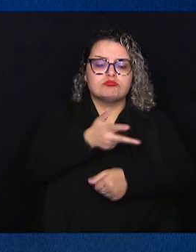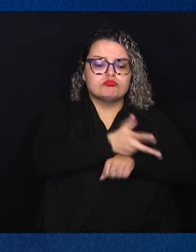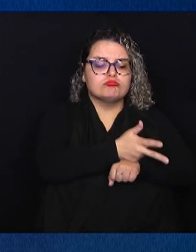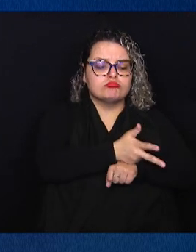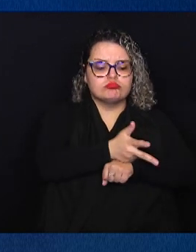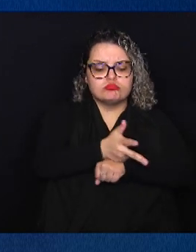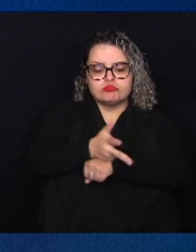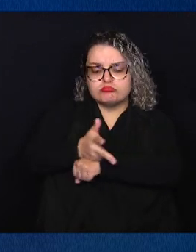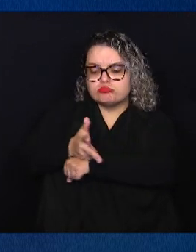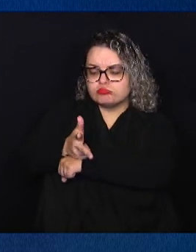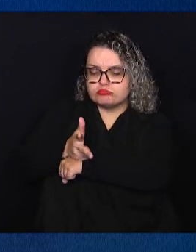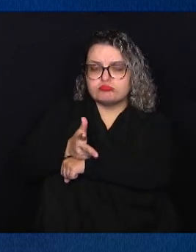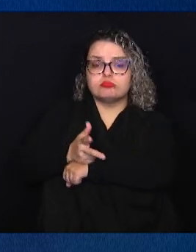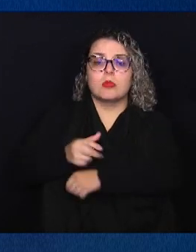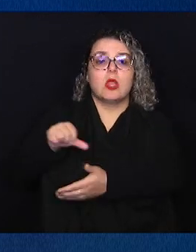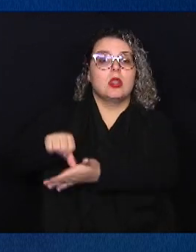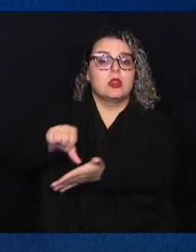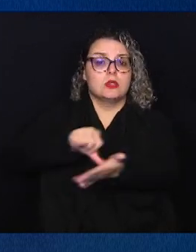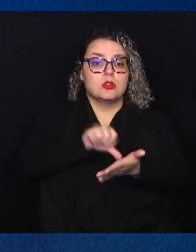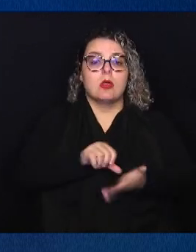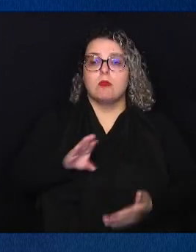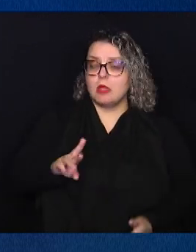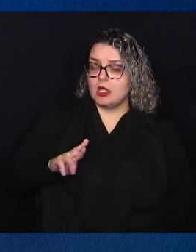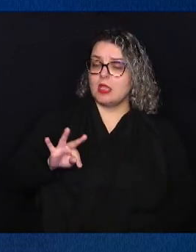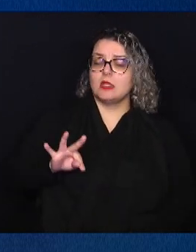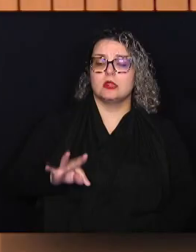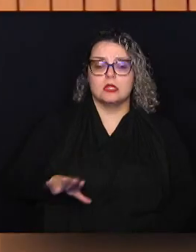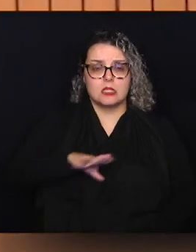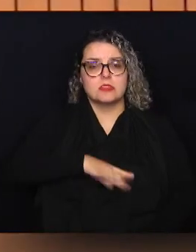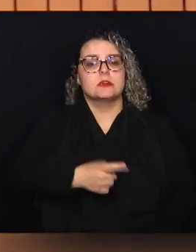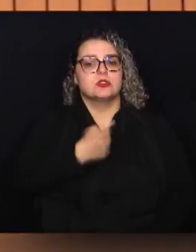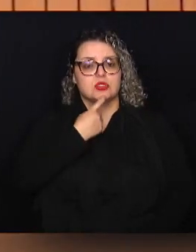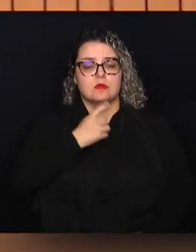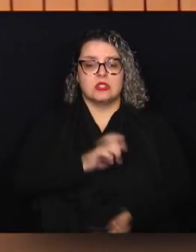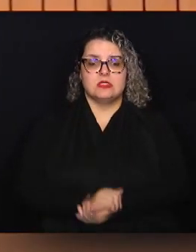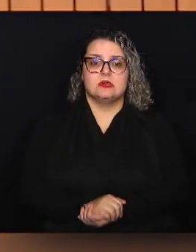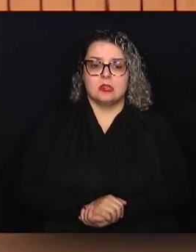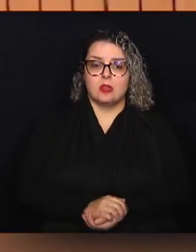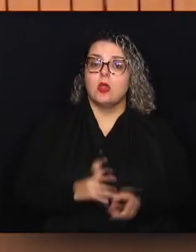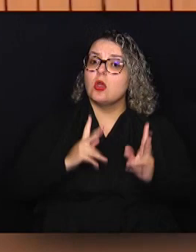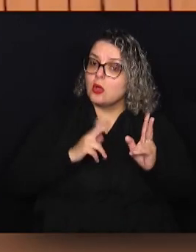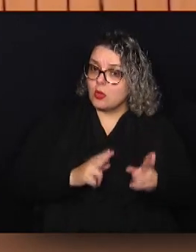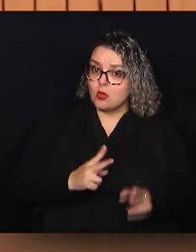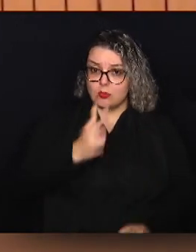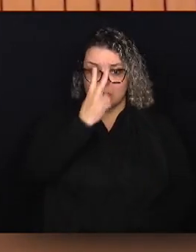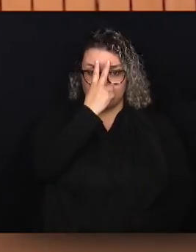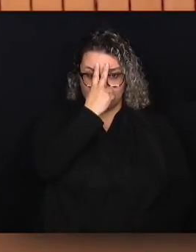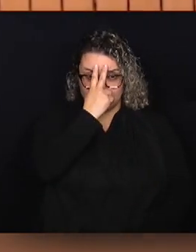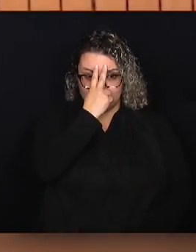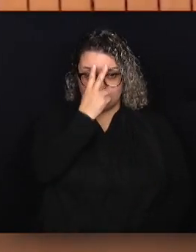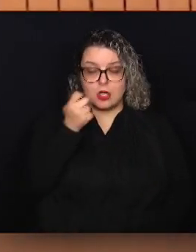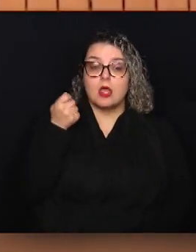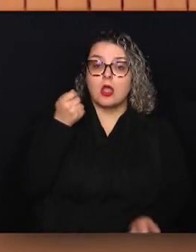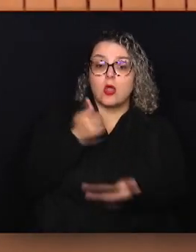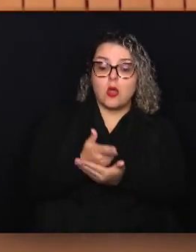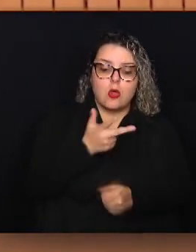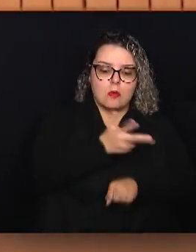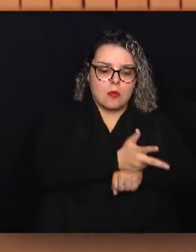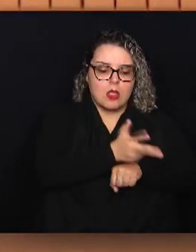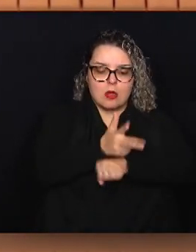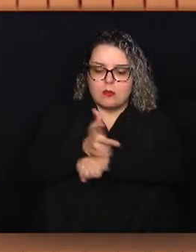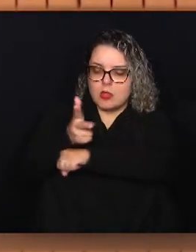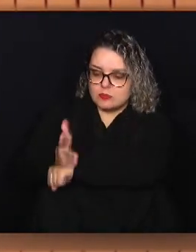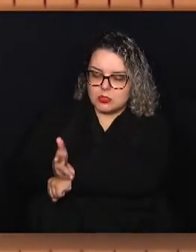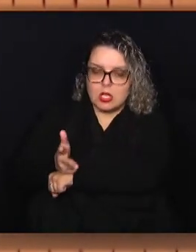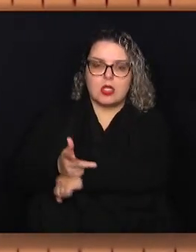monitoramento nas estações do BRT no município de Campinas. De acordo com Riveretti, a compra das câmeras de segurança